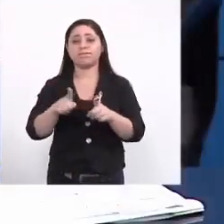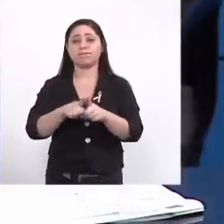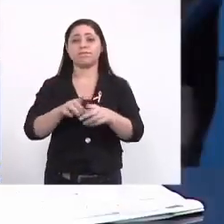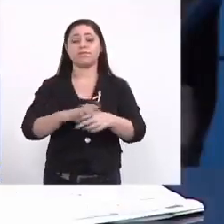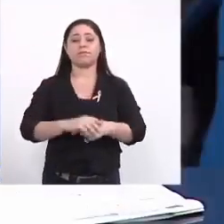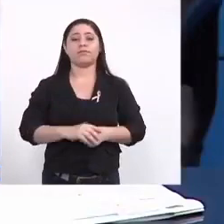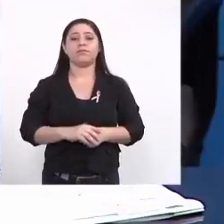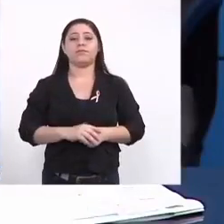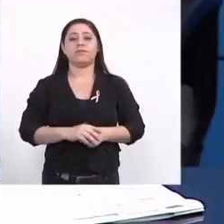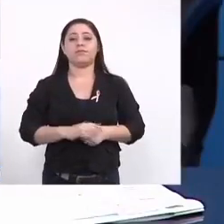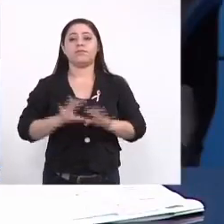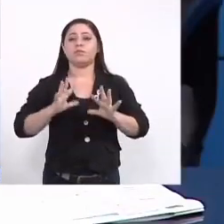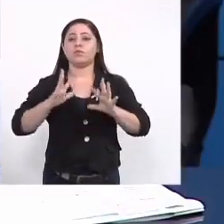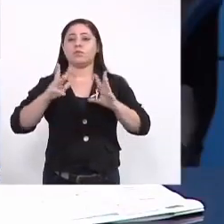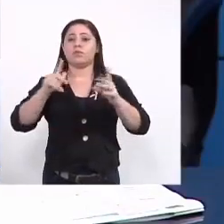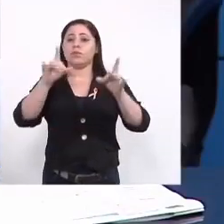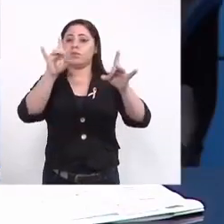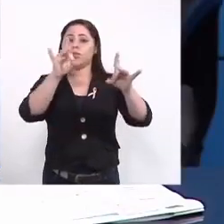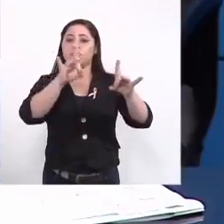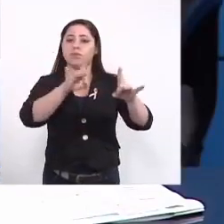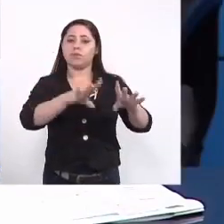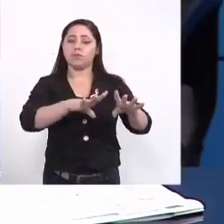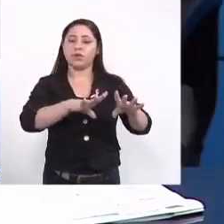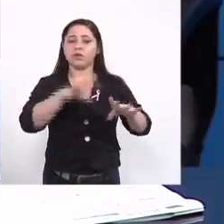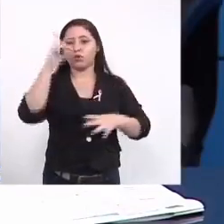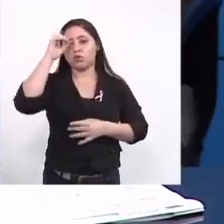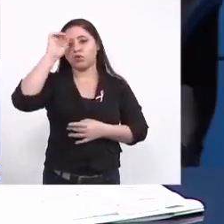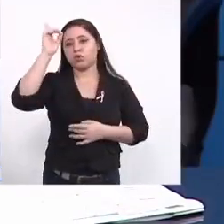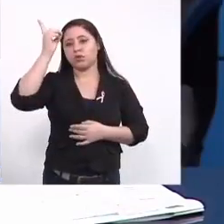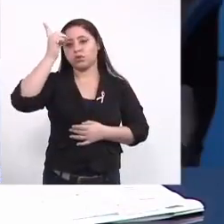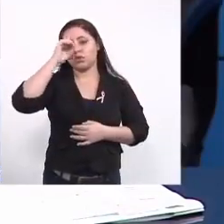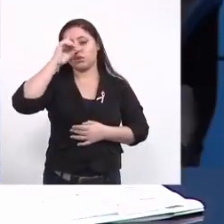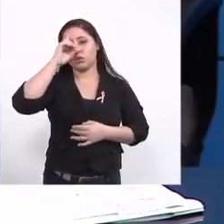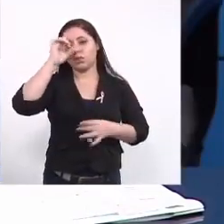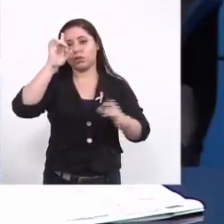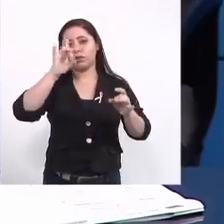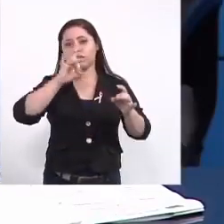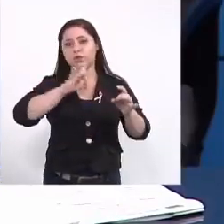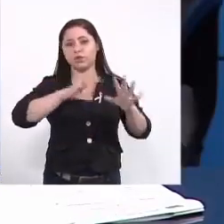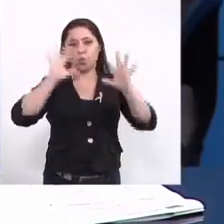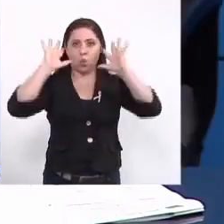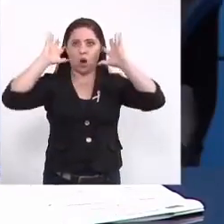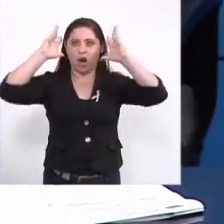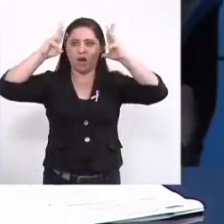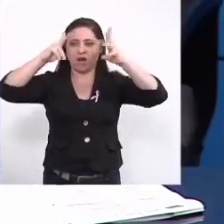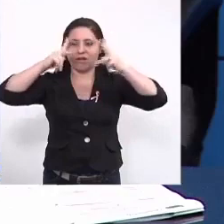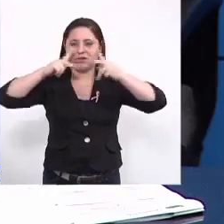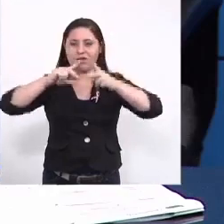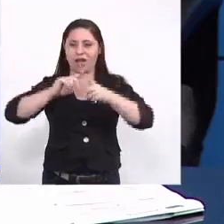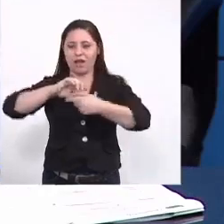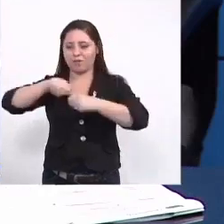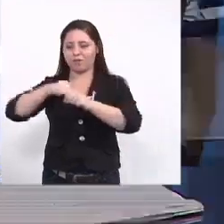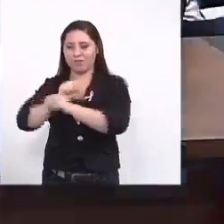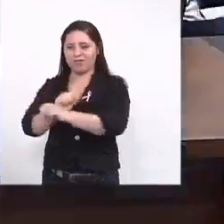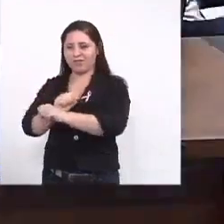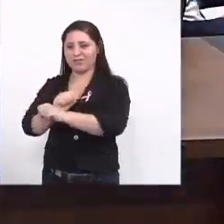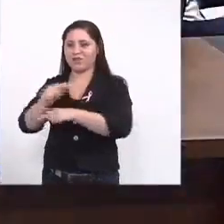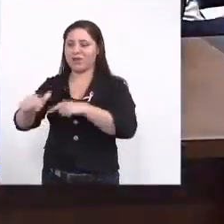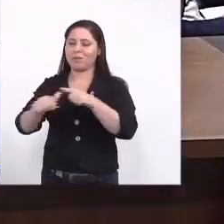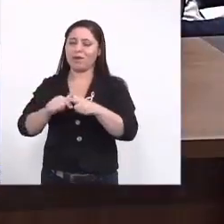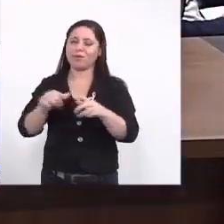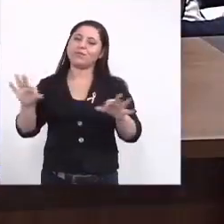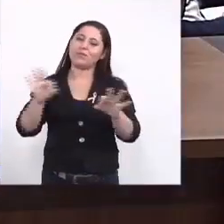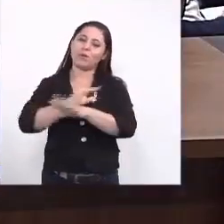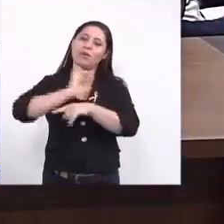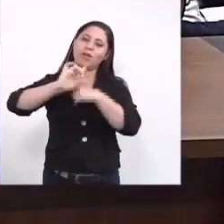todos deixaram o seu dia a dia deixaram os leões amarrados pra terminar de